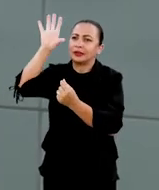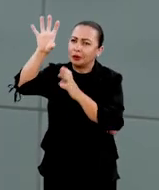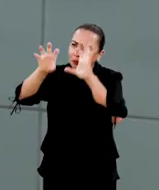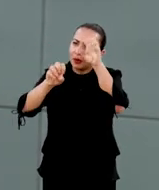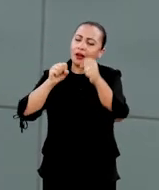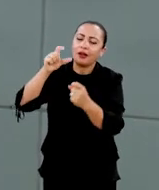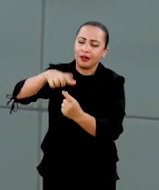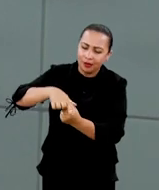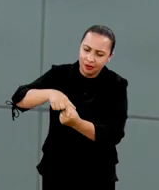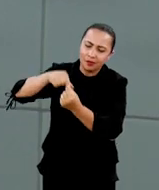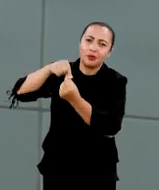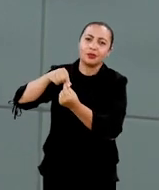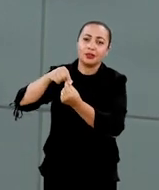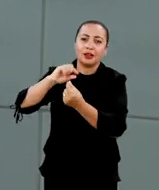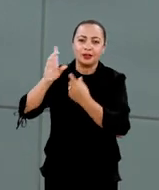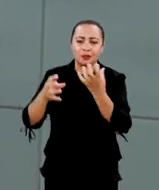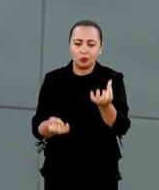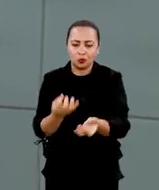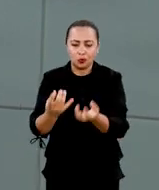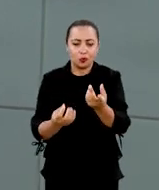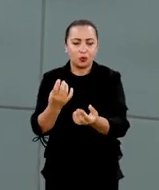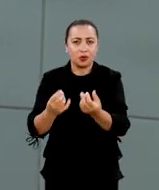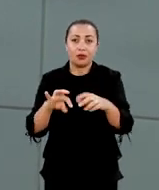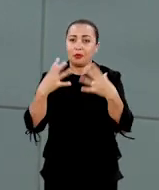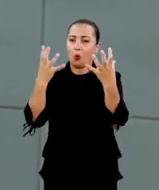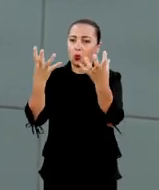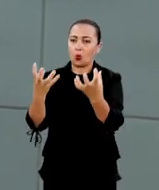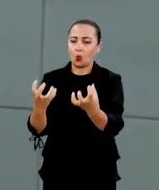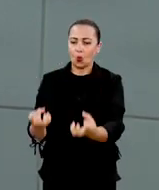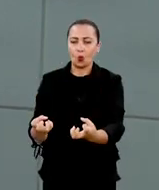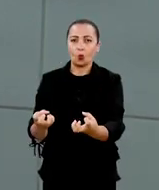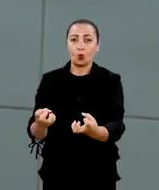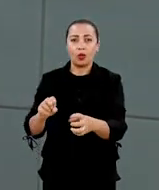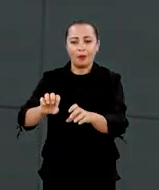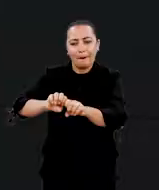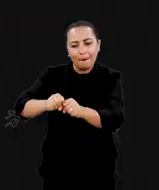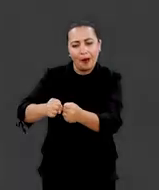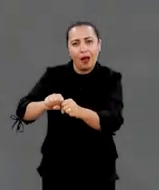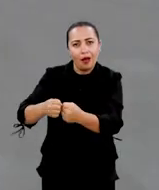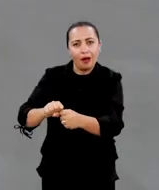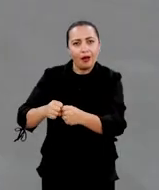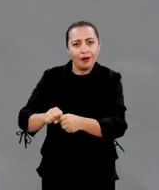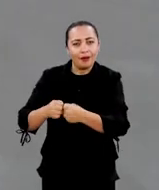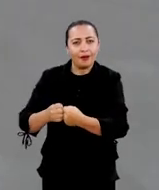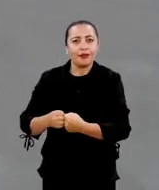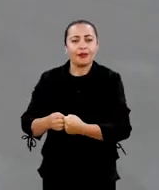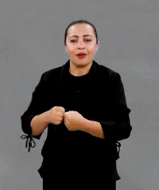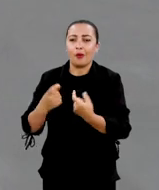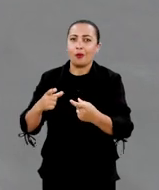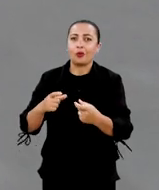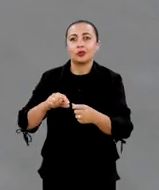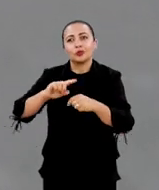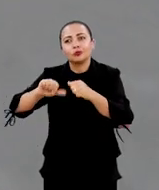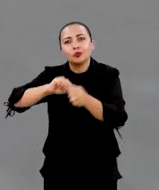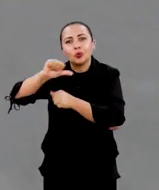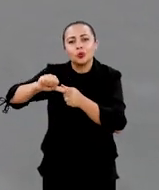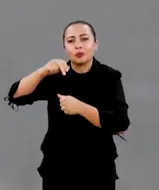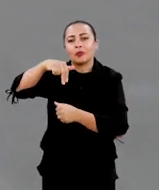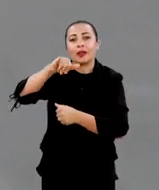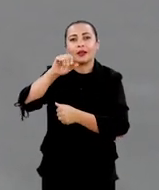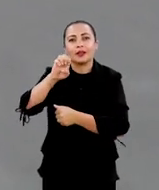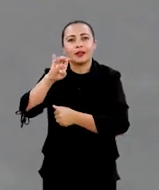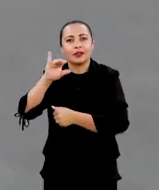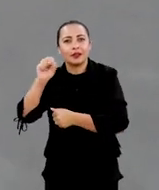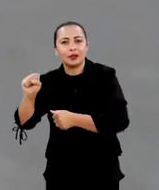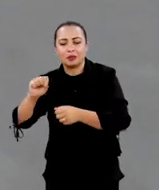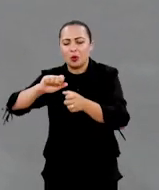faz a colheita e tudo da amêndoa, vai para a fermentação, vai para a secagem, torra, e ela vai para a quebra, onde vira Nibis.